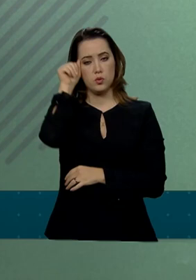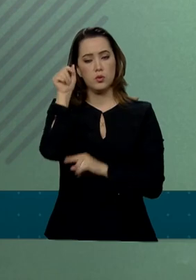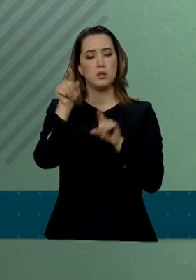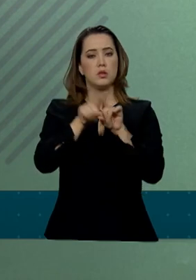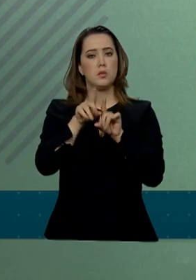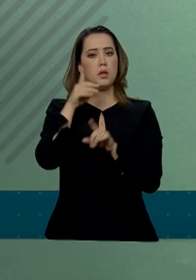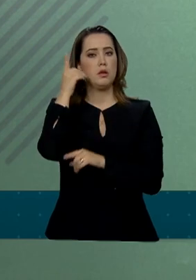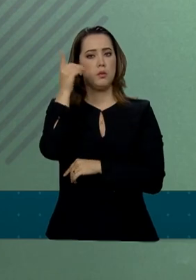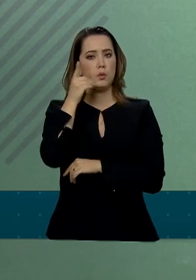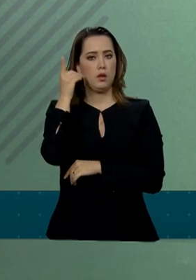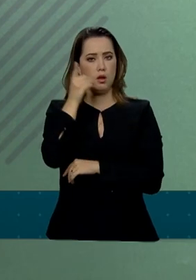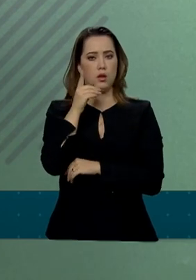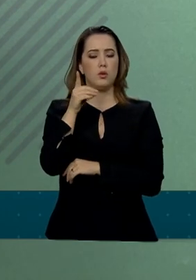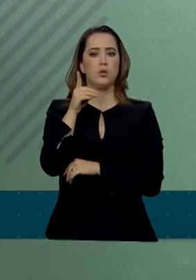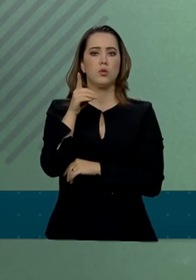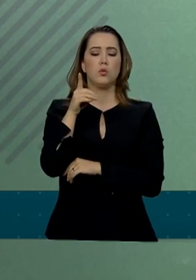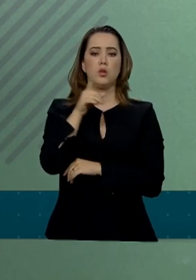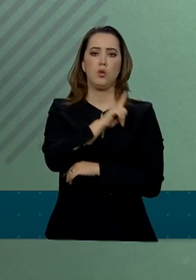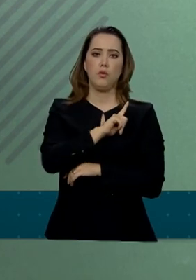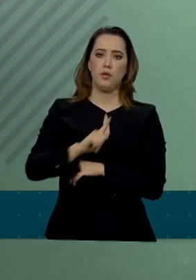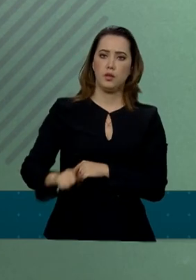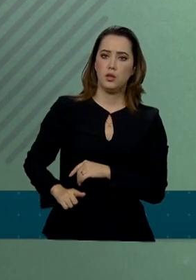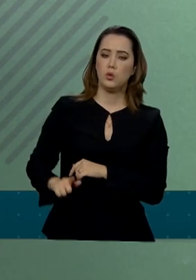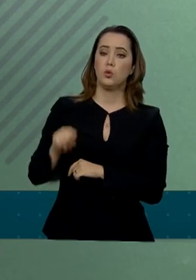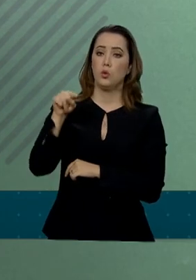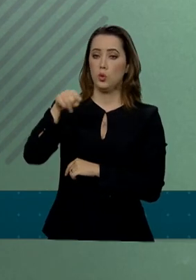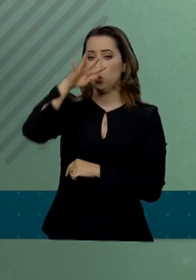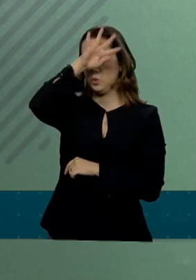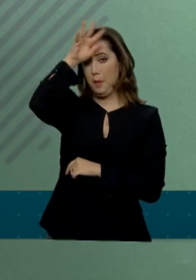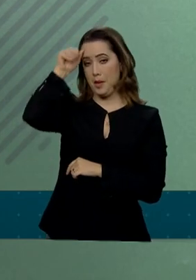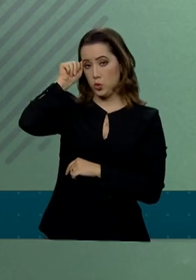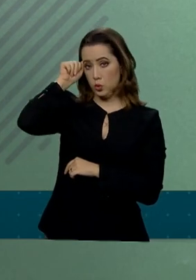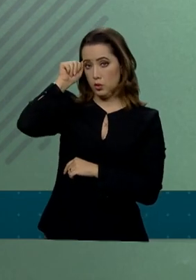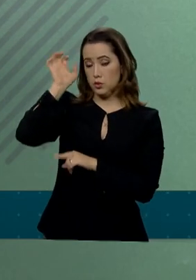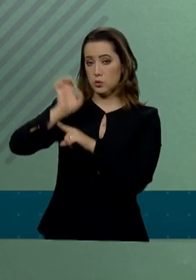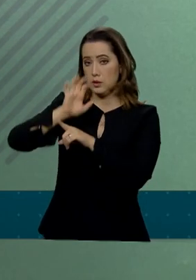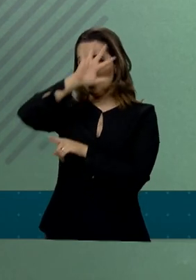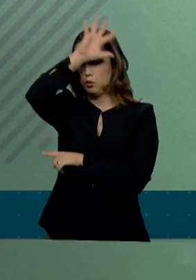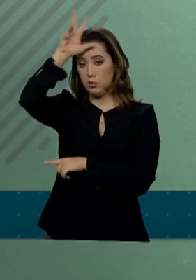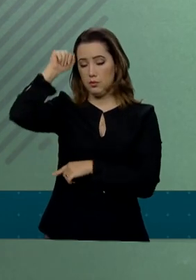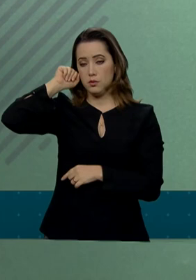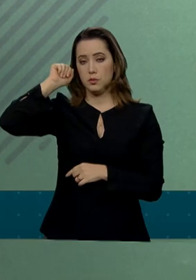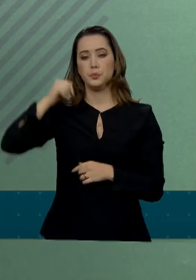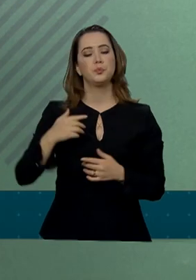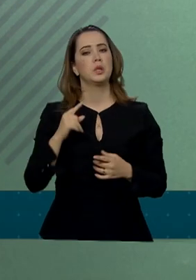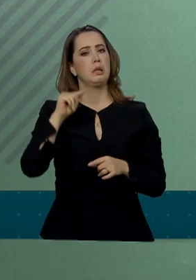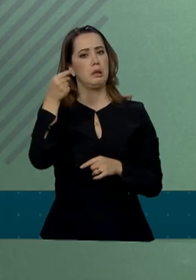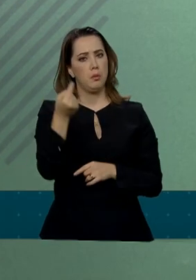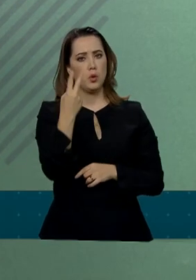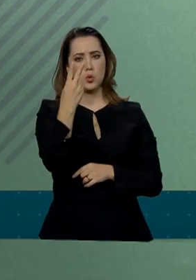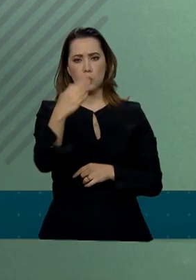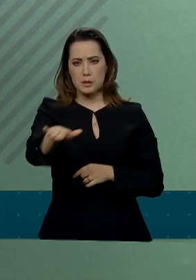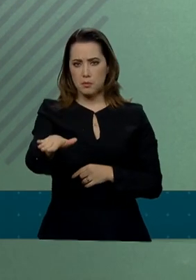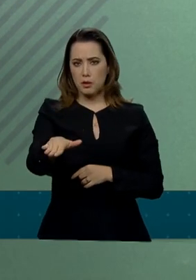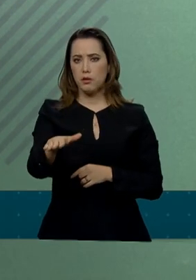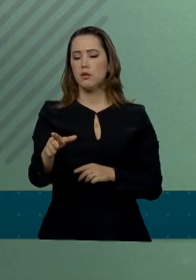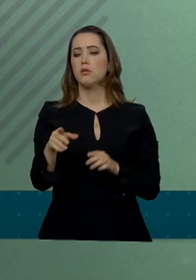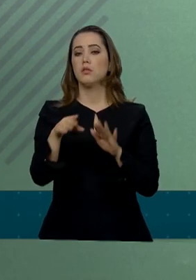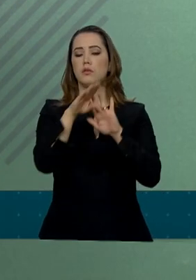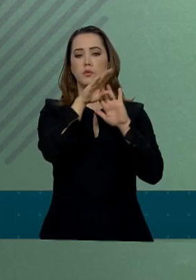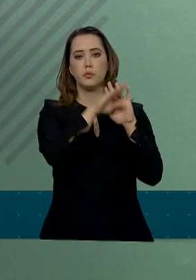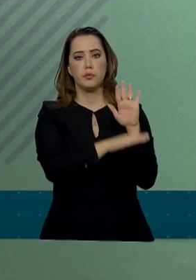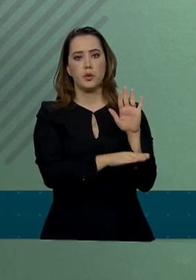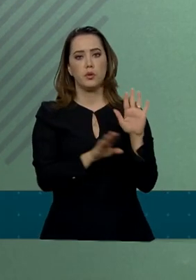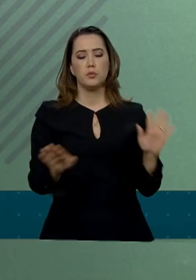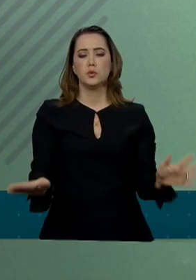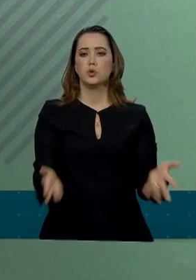governador do estado do Amazonas. Às 14h30, ocorreu a cerimônia do Programa Nacional